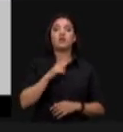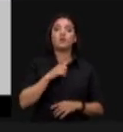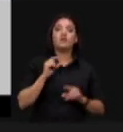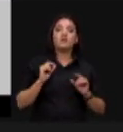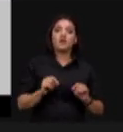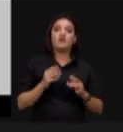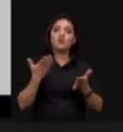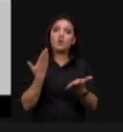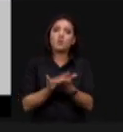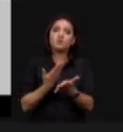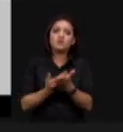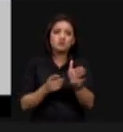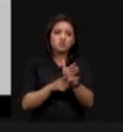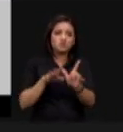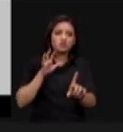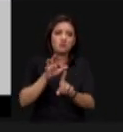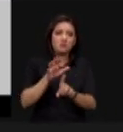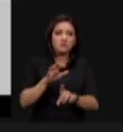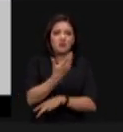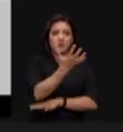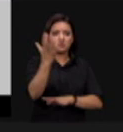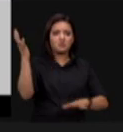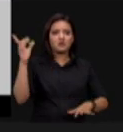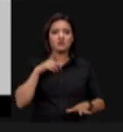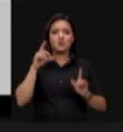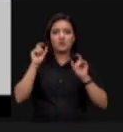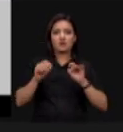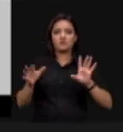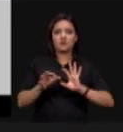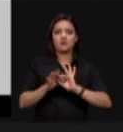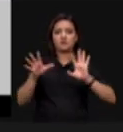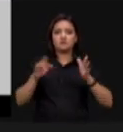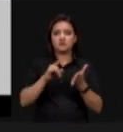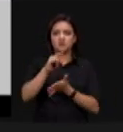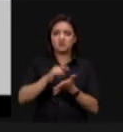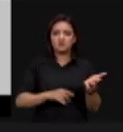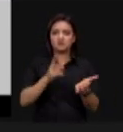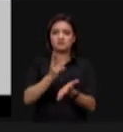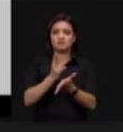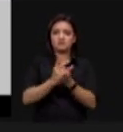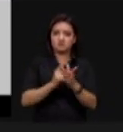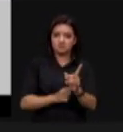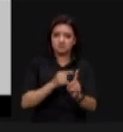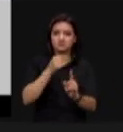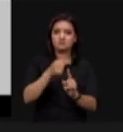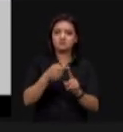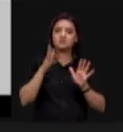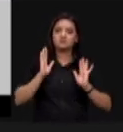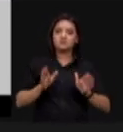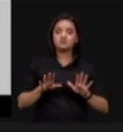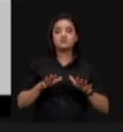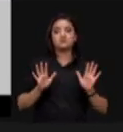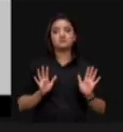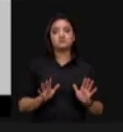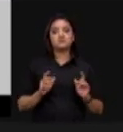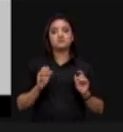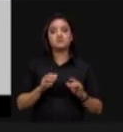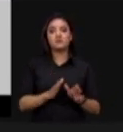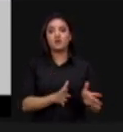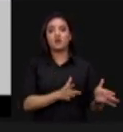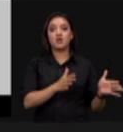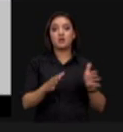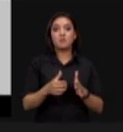estúdio de impacto ambiental como instrumento de licenciamento efetivo positivado nós podemos ver aqui já em